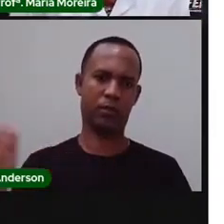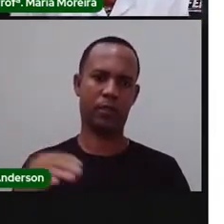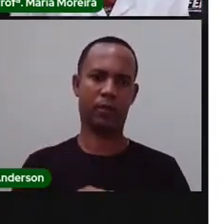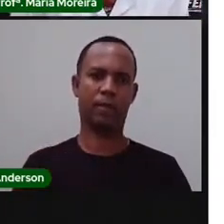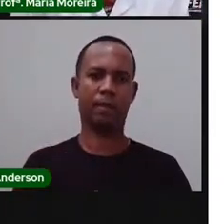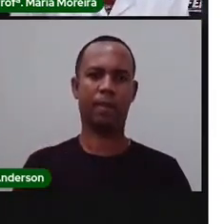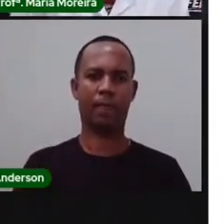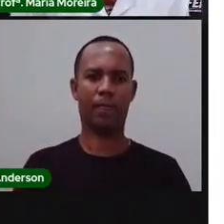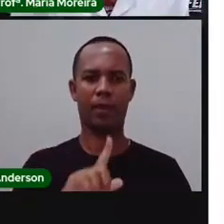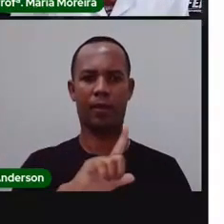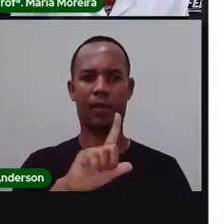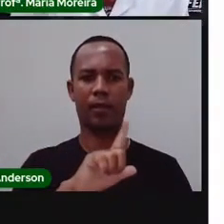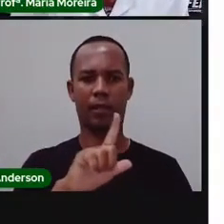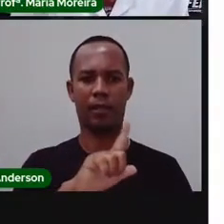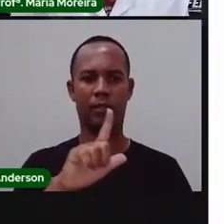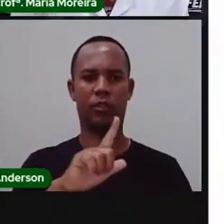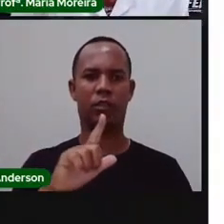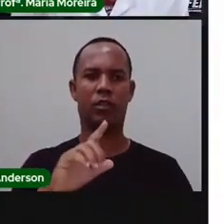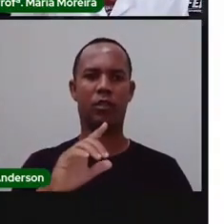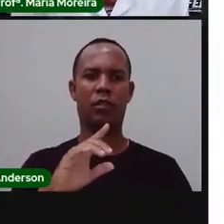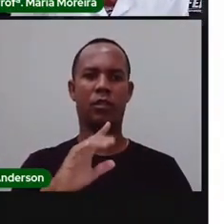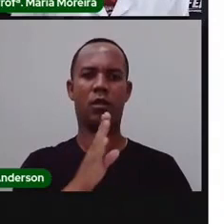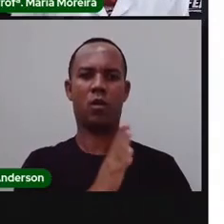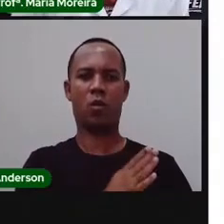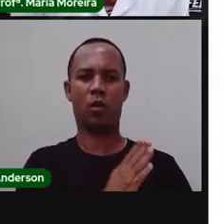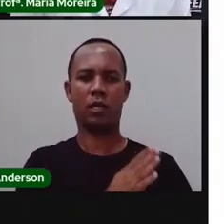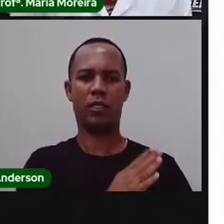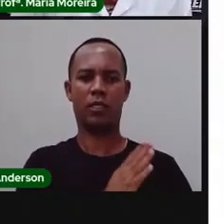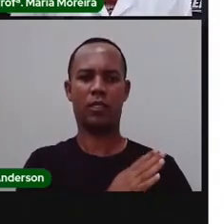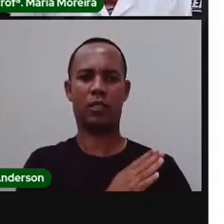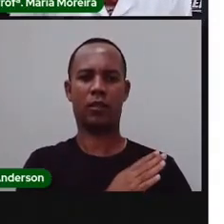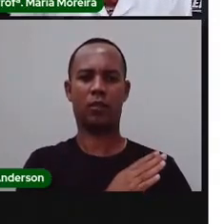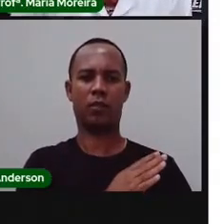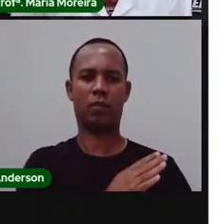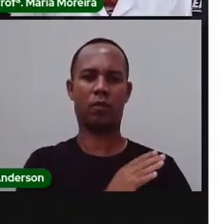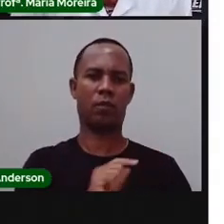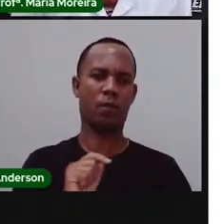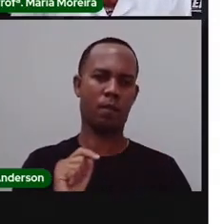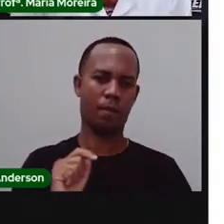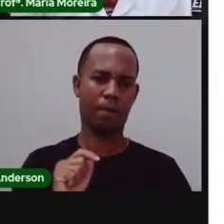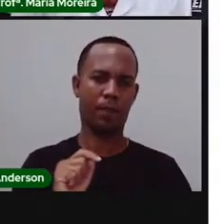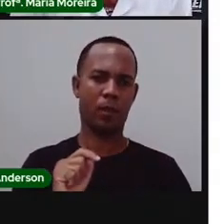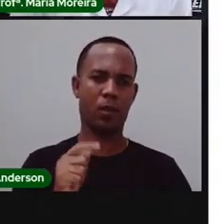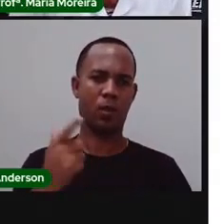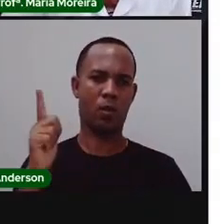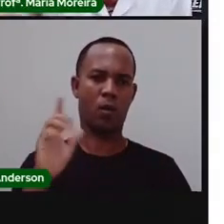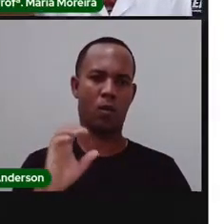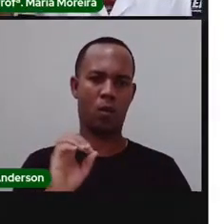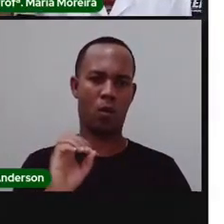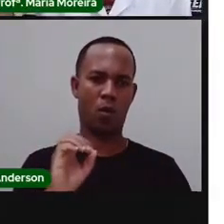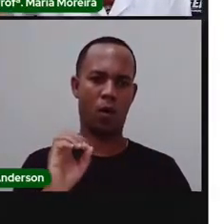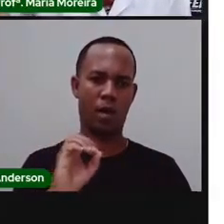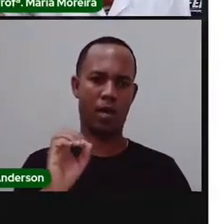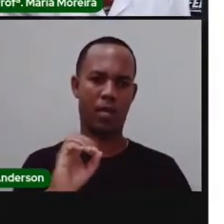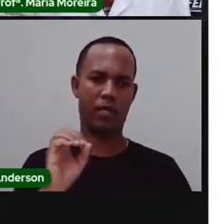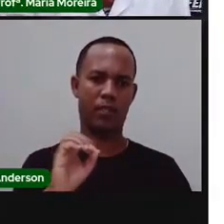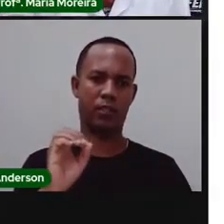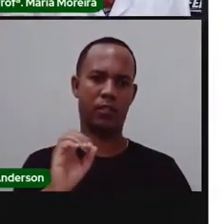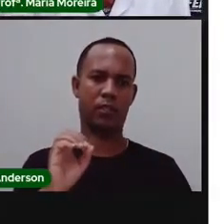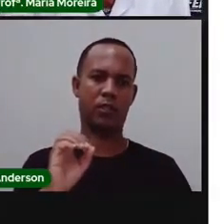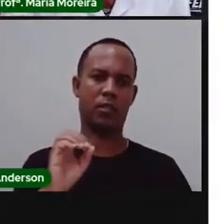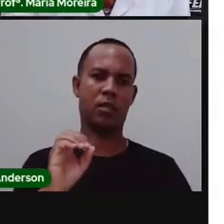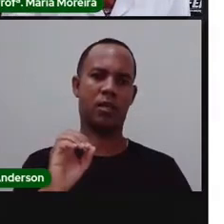que mora pra onde? Santo Antônio dos Prazeres. Oeste, Anguera e Serra Preta. Vai ficar do lado